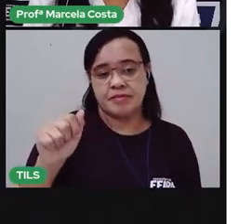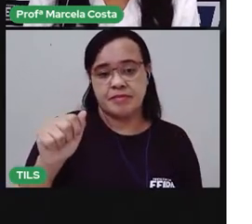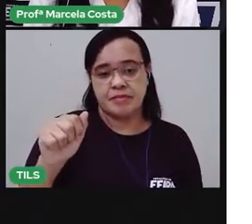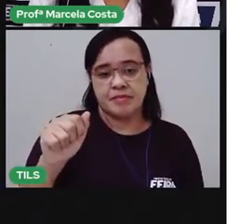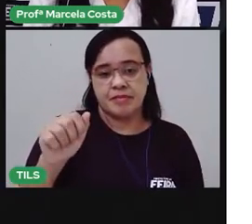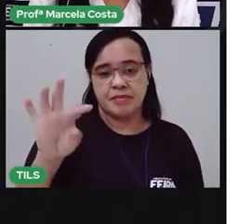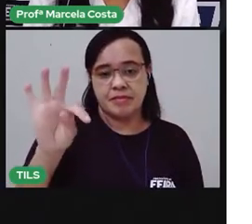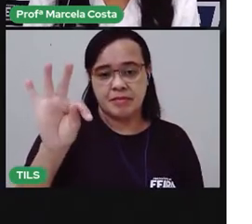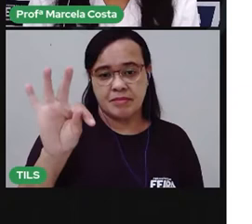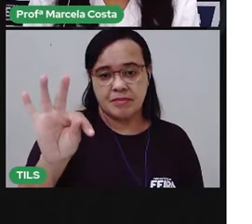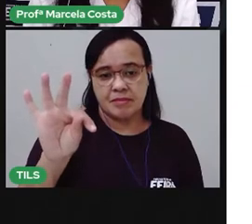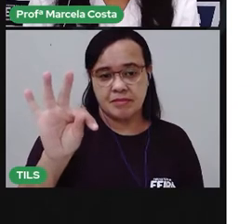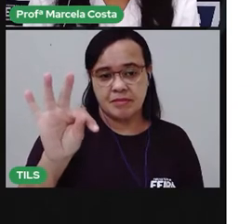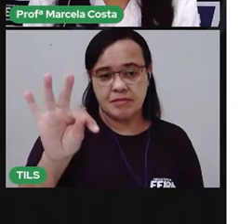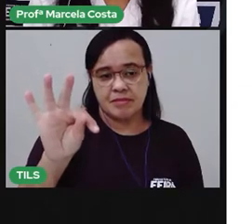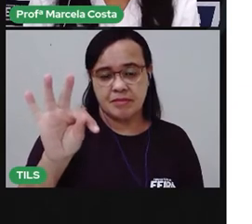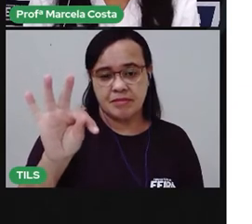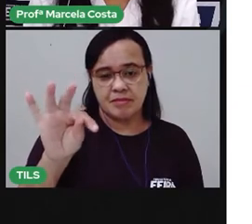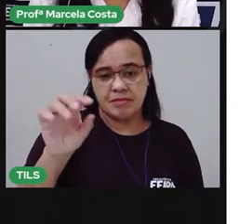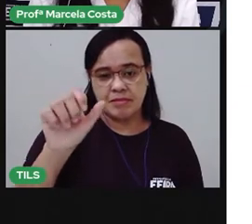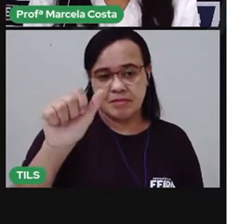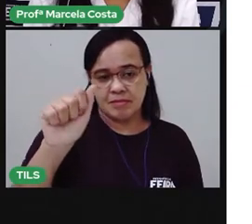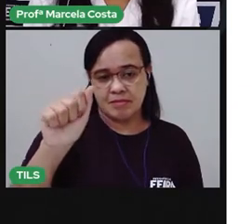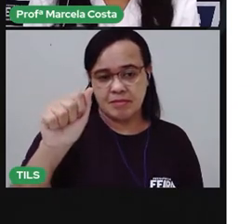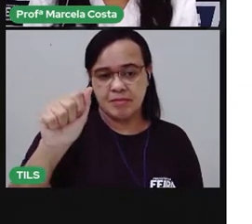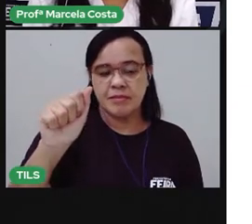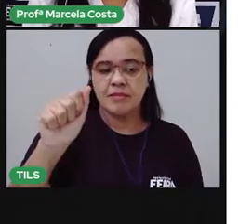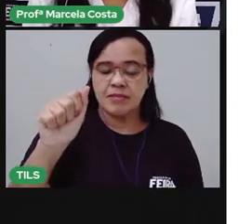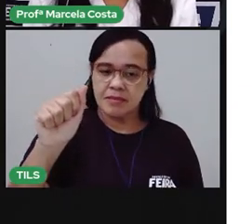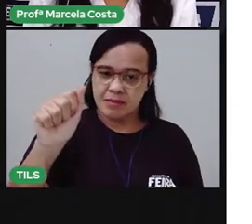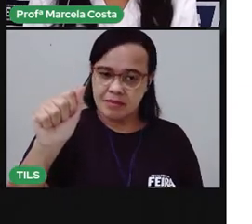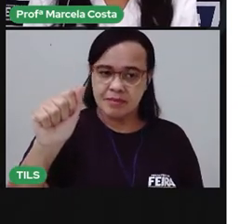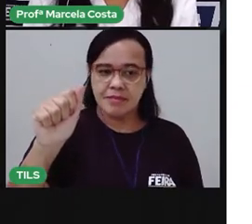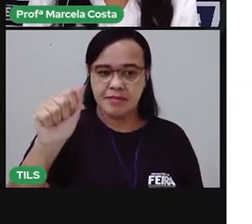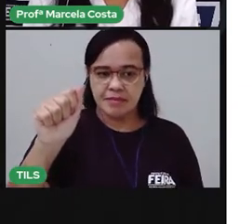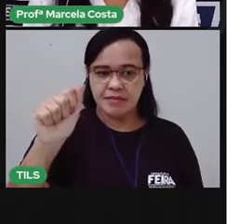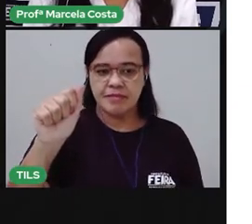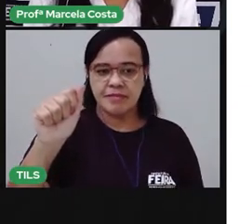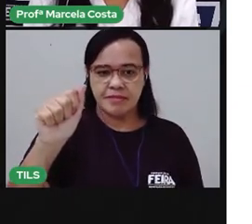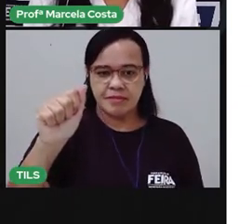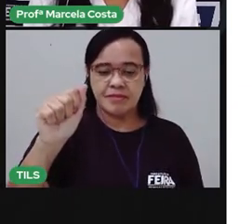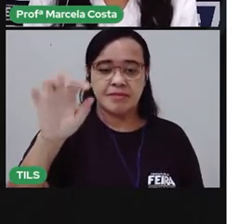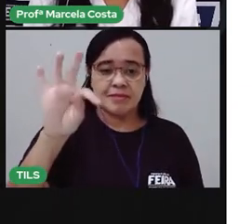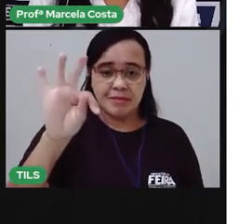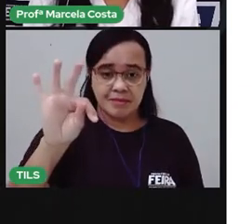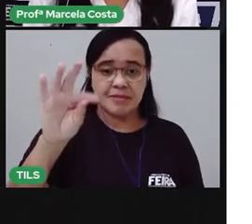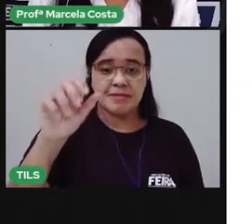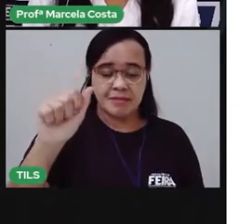letra T e a letra A. Ó, tá.